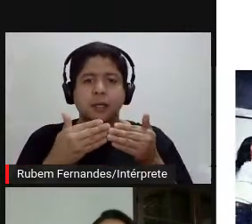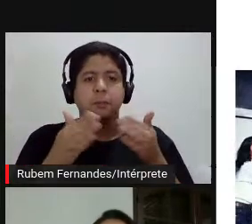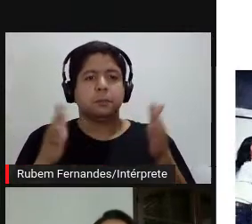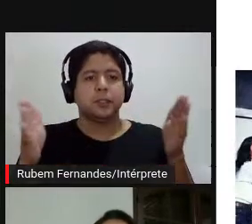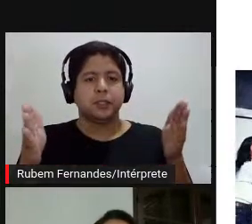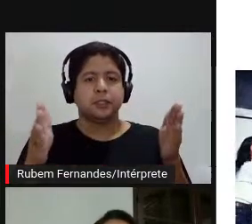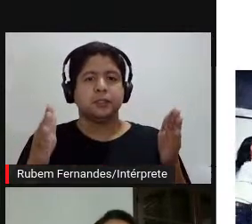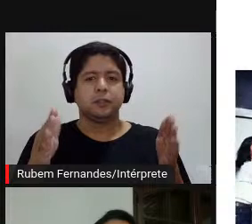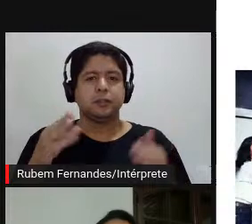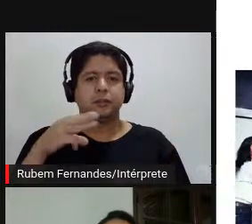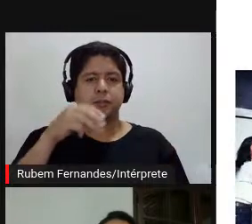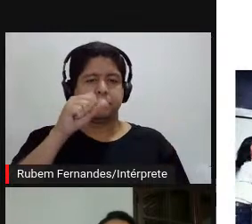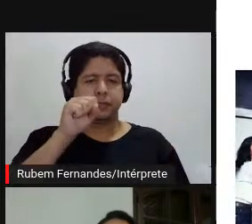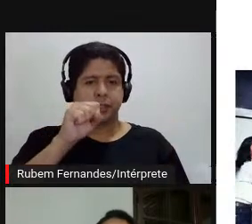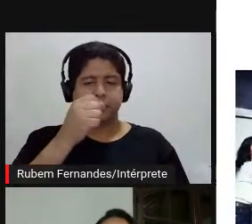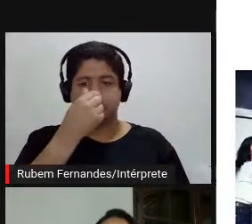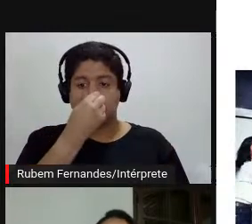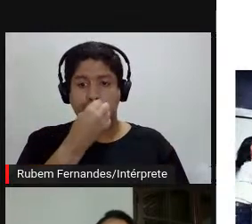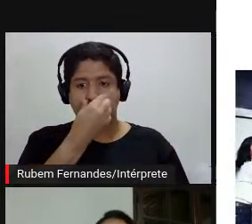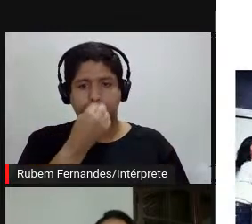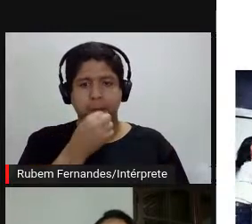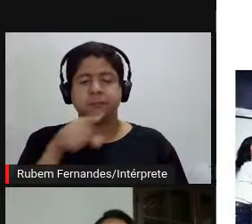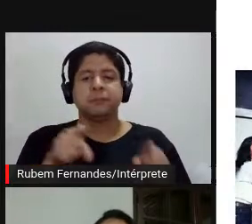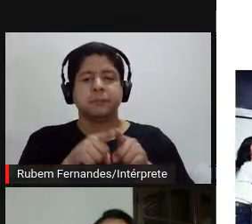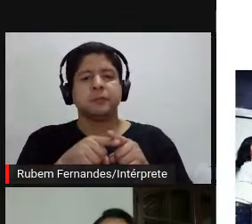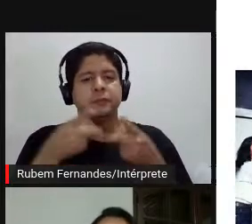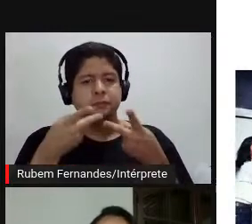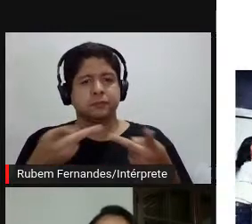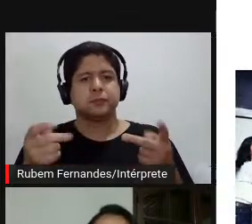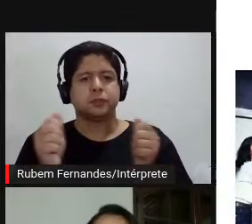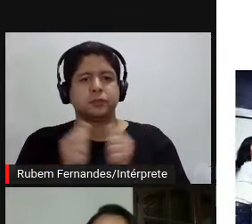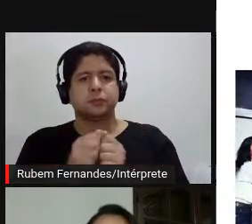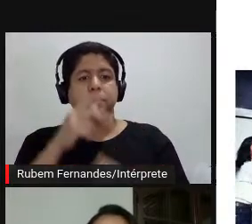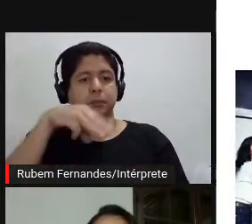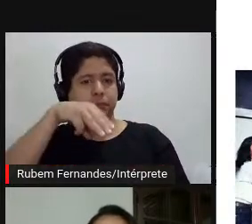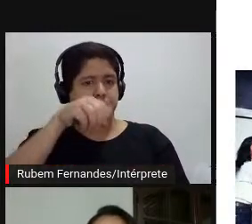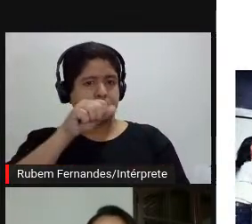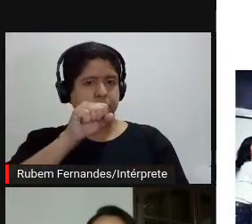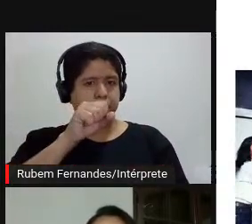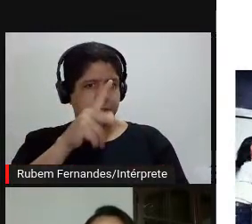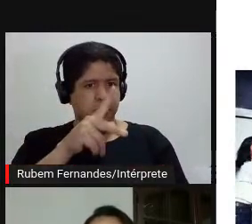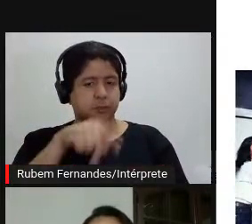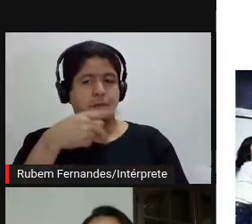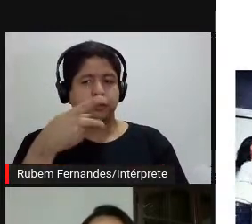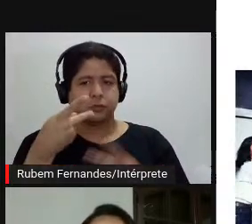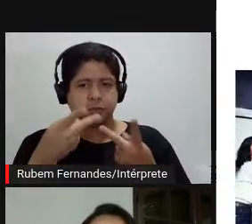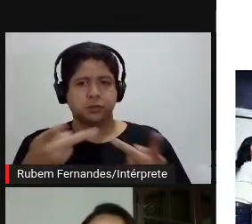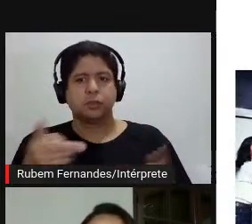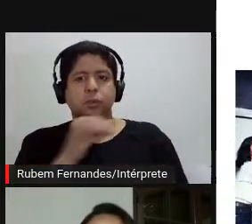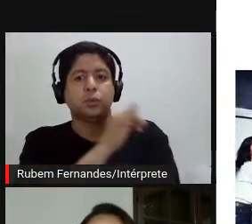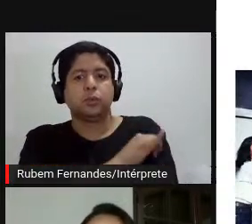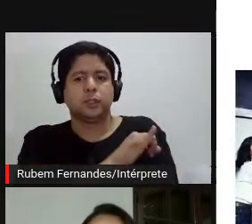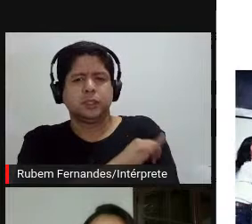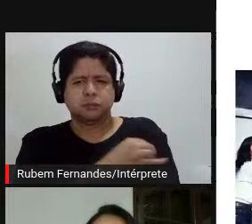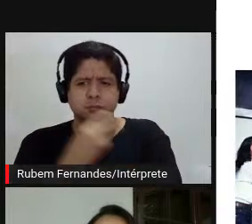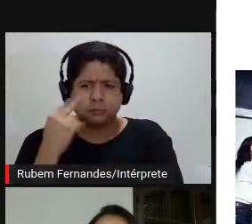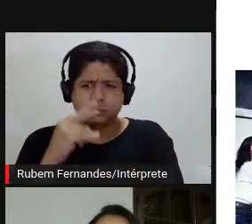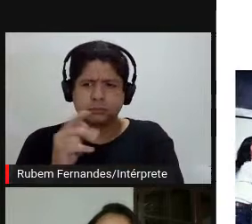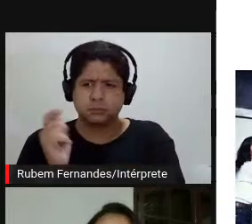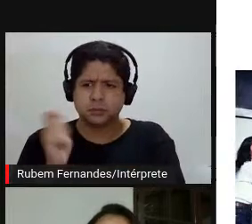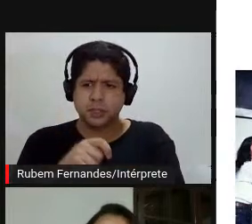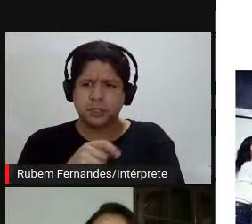MASP, depois veio para o Rio, uma parceria com o MASP, e aí como vocês podem ver, não sei se está dando para ver direito,